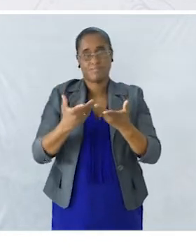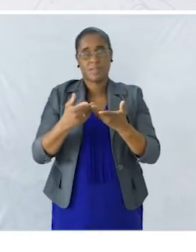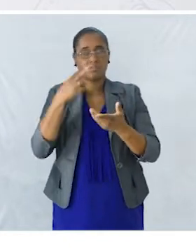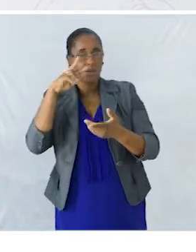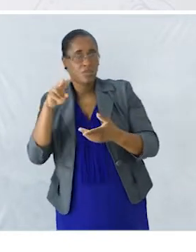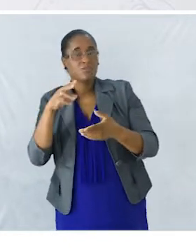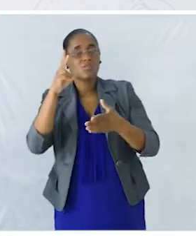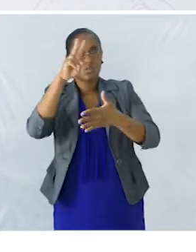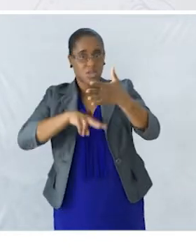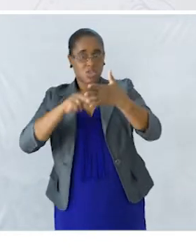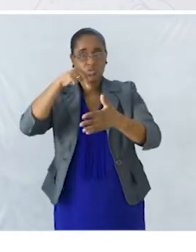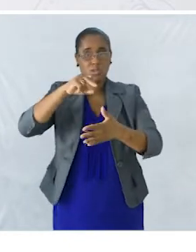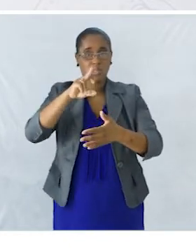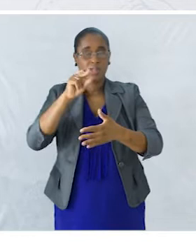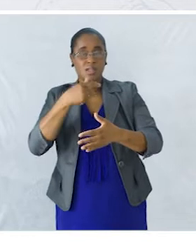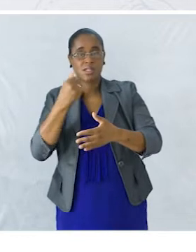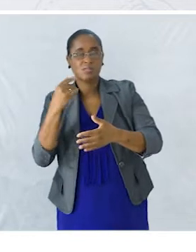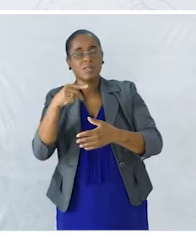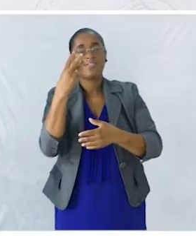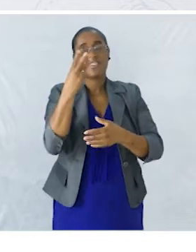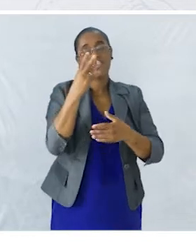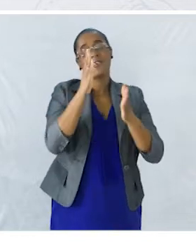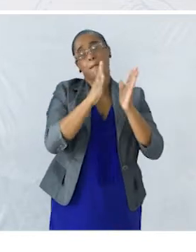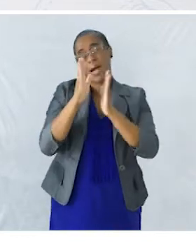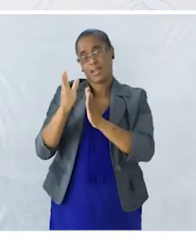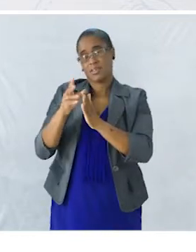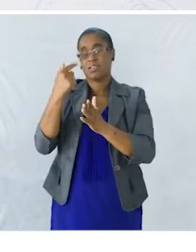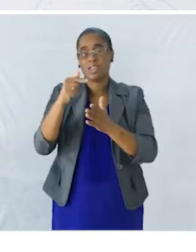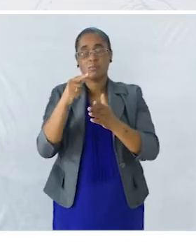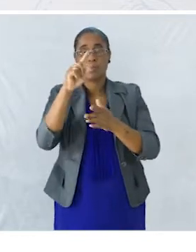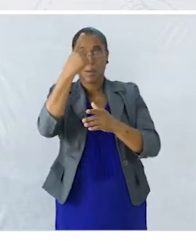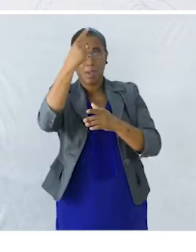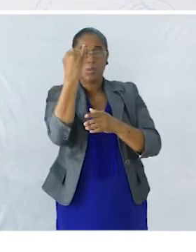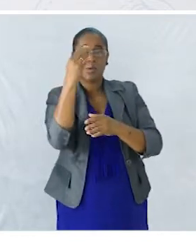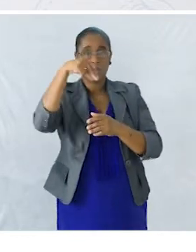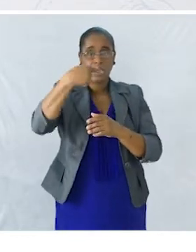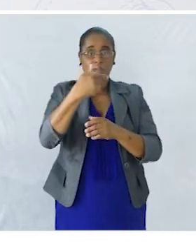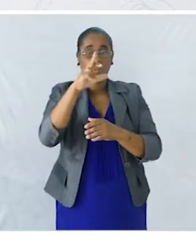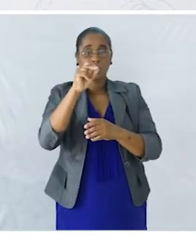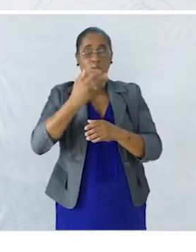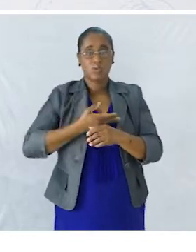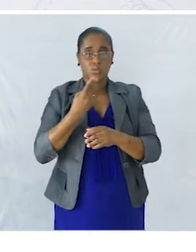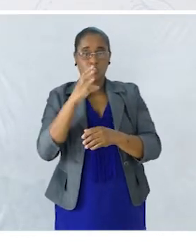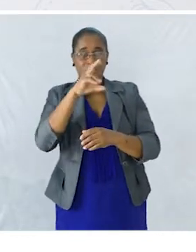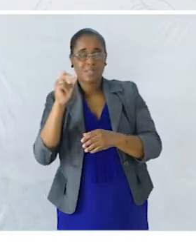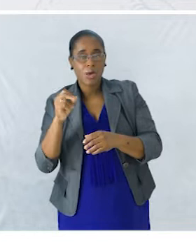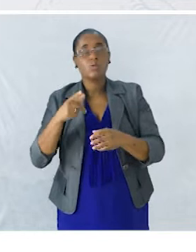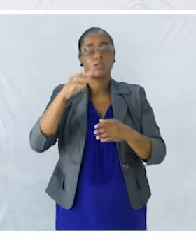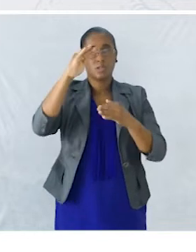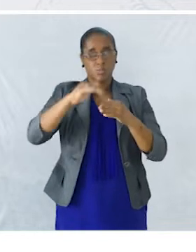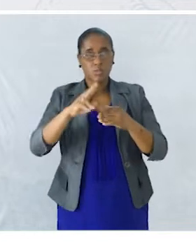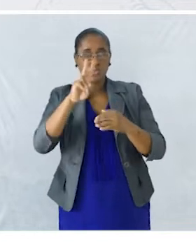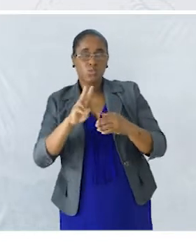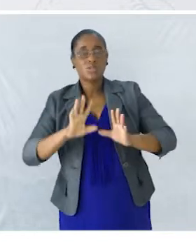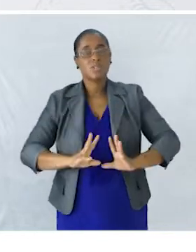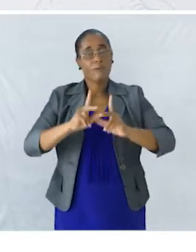Tem três partes Temos a introdução O desenvolvimento E a conclusão Para além do título É